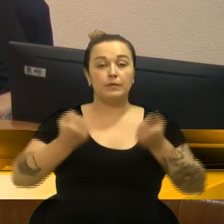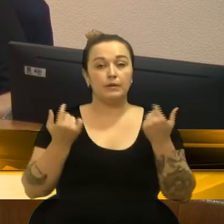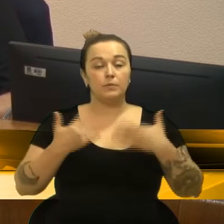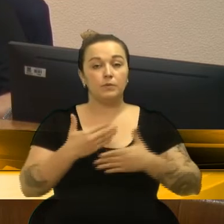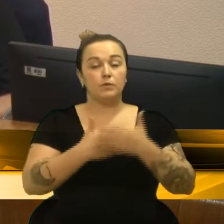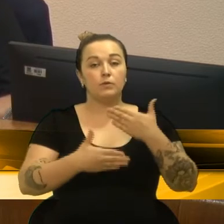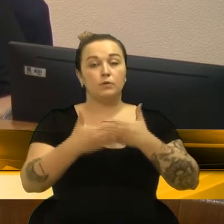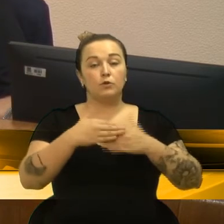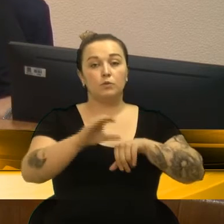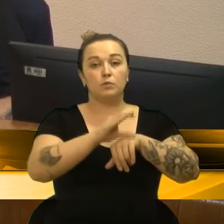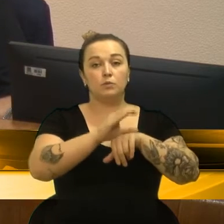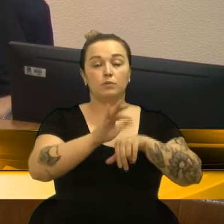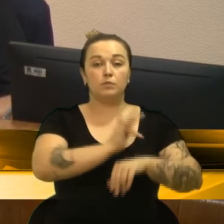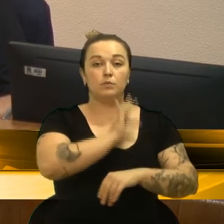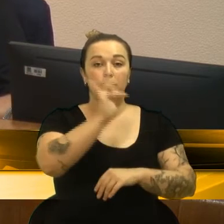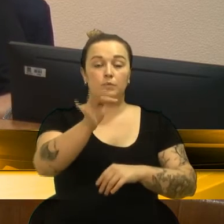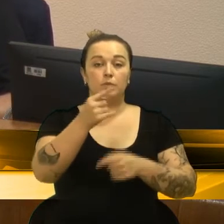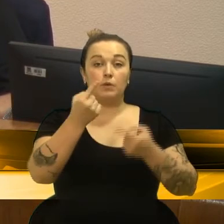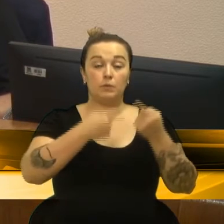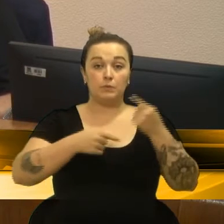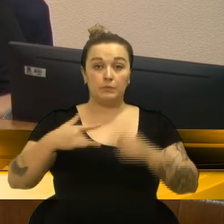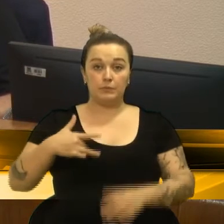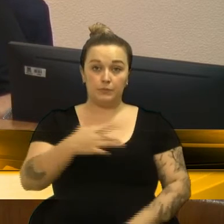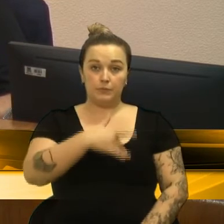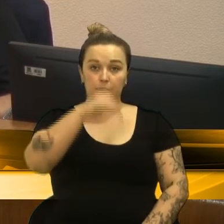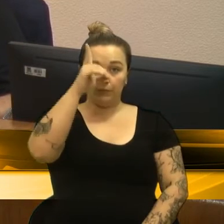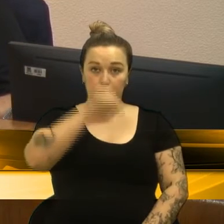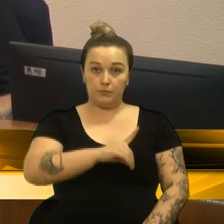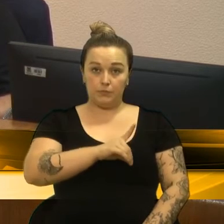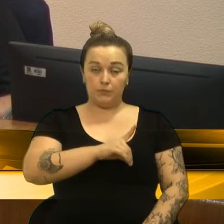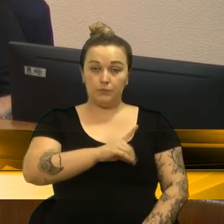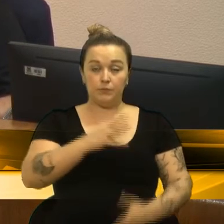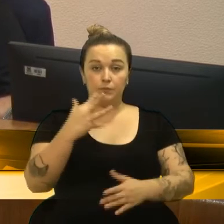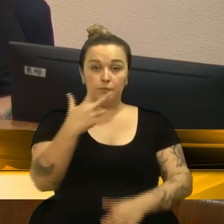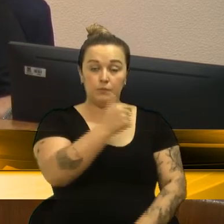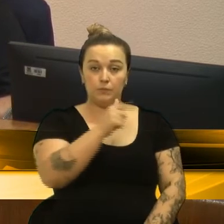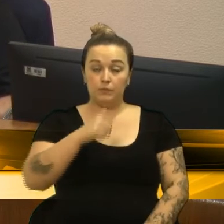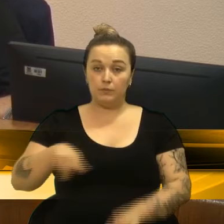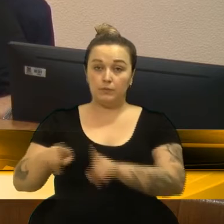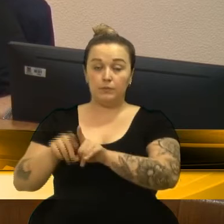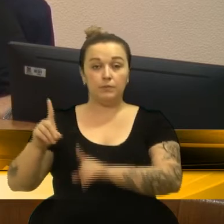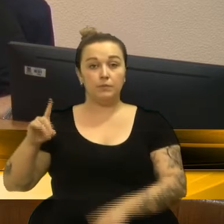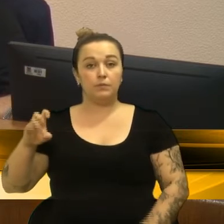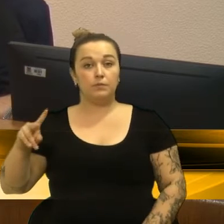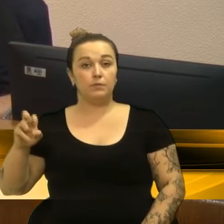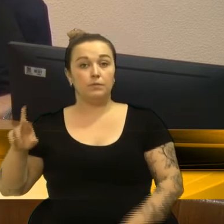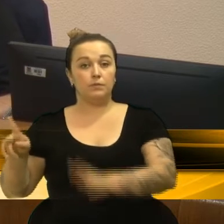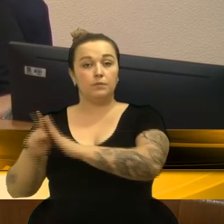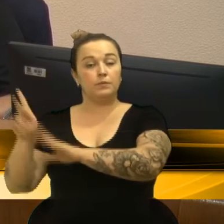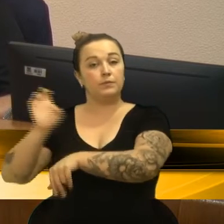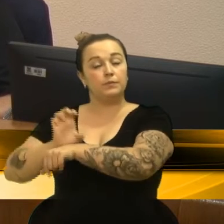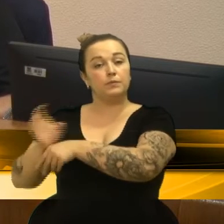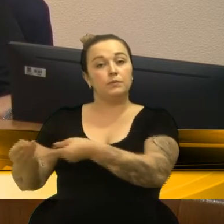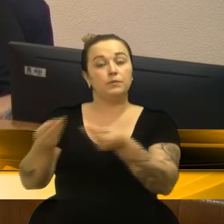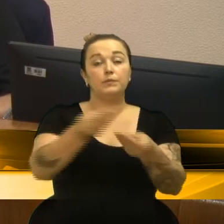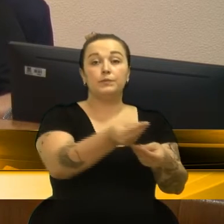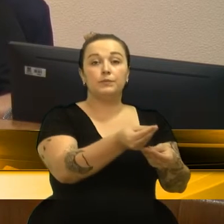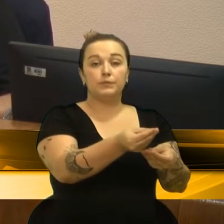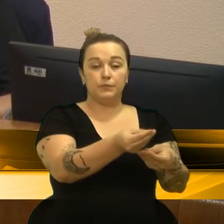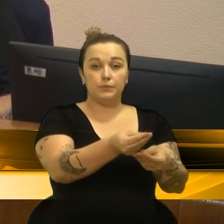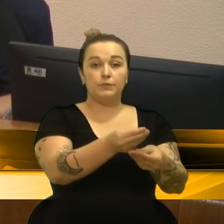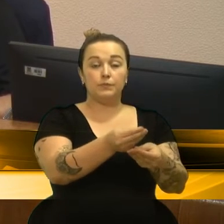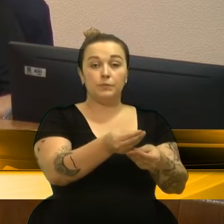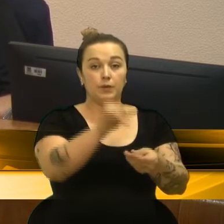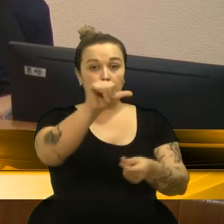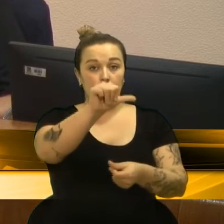Federal, segundo o qual a saúde é direito de todos e dever do Estado, garantido mediante políticas sociais e econômicas que visem à redução do risco de doença e